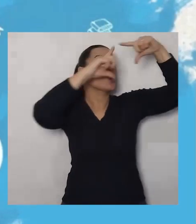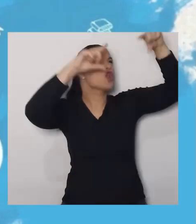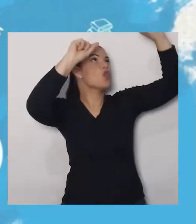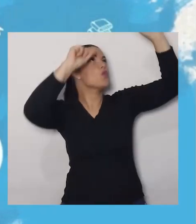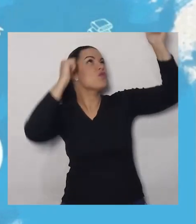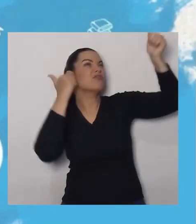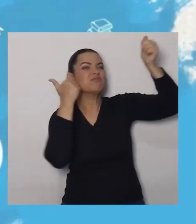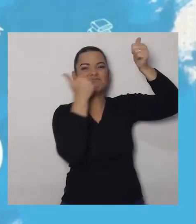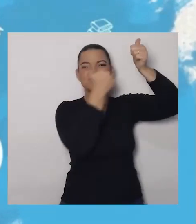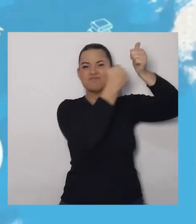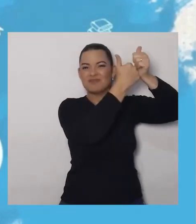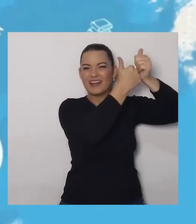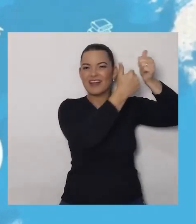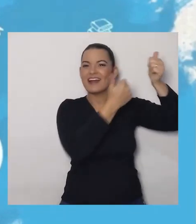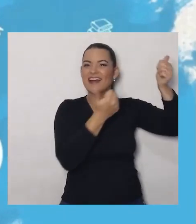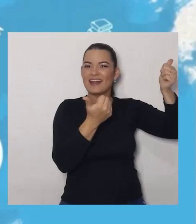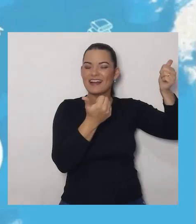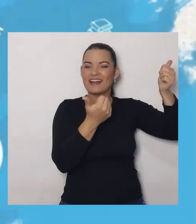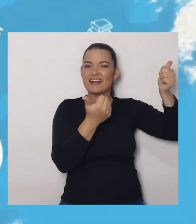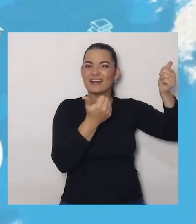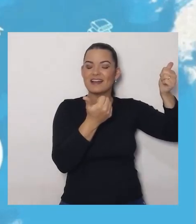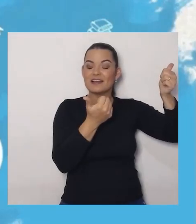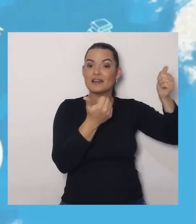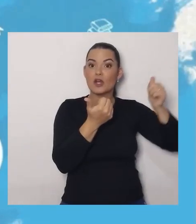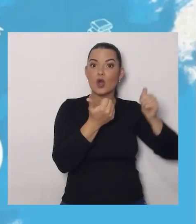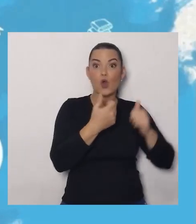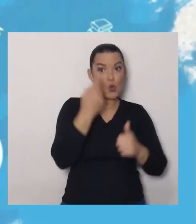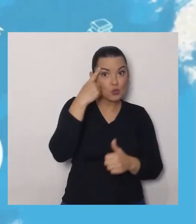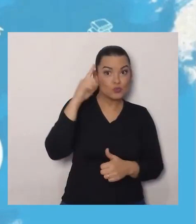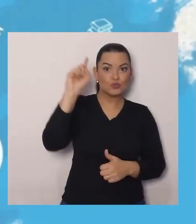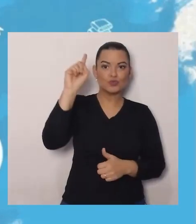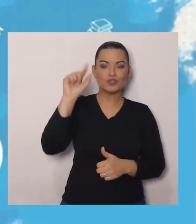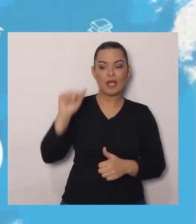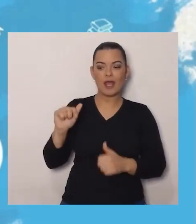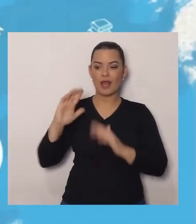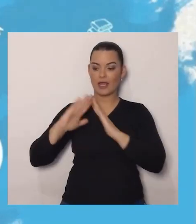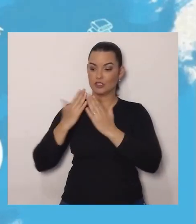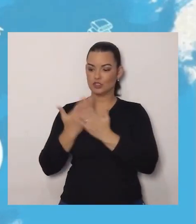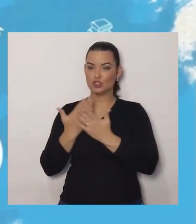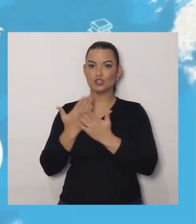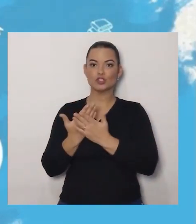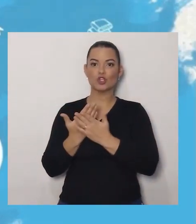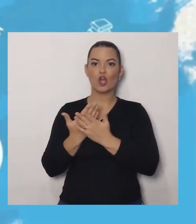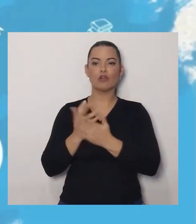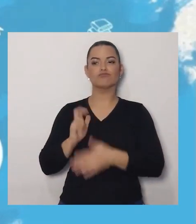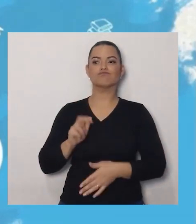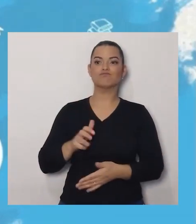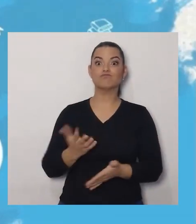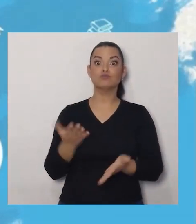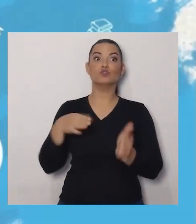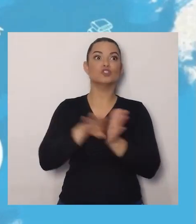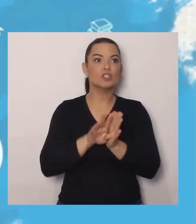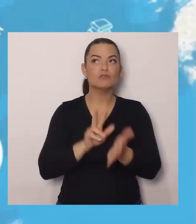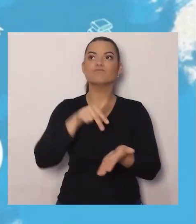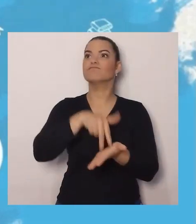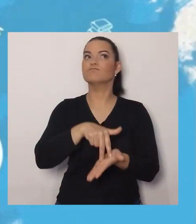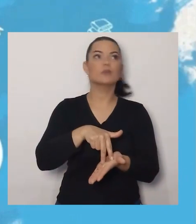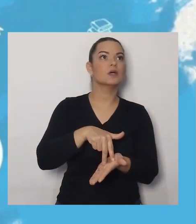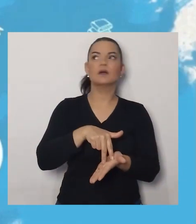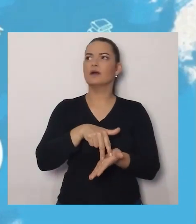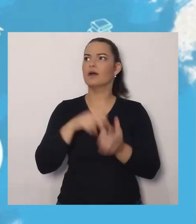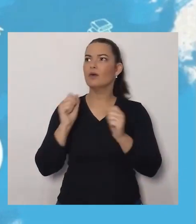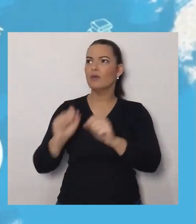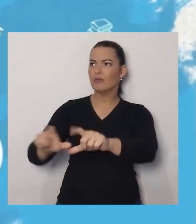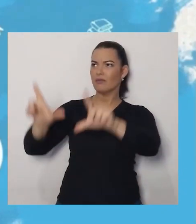perto da lua. Certa ocasião, quando ela chegou na escola. Tinha uma exposição